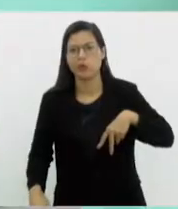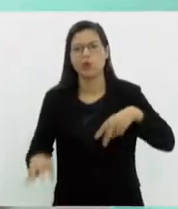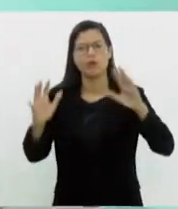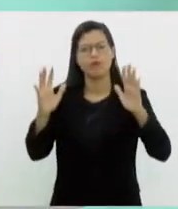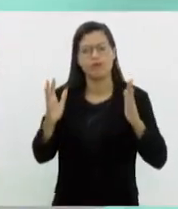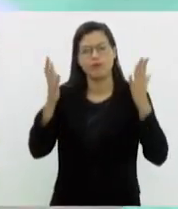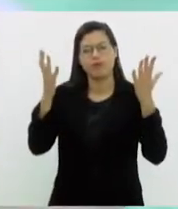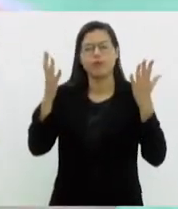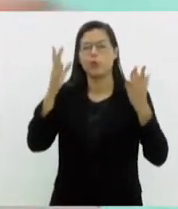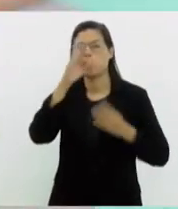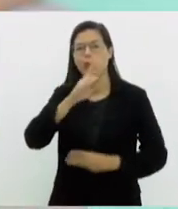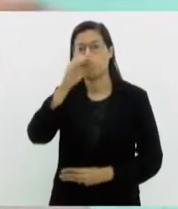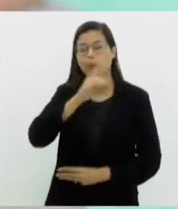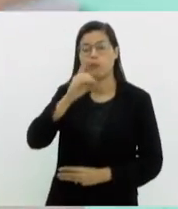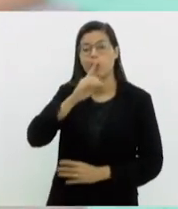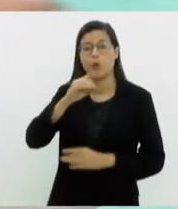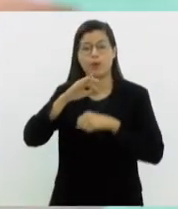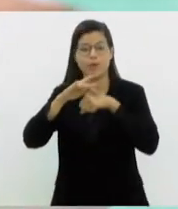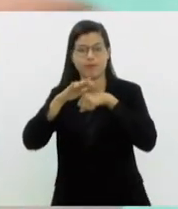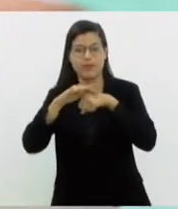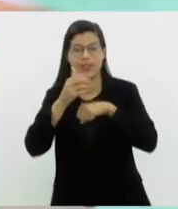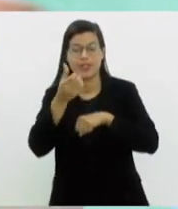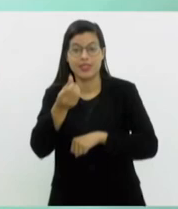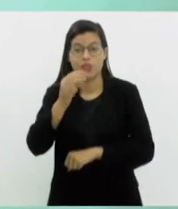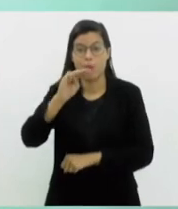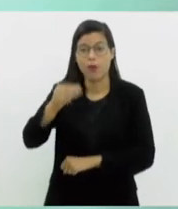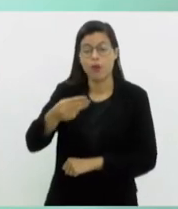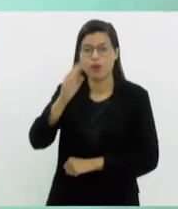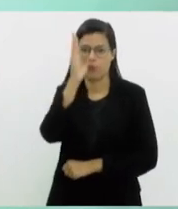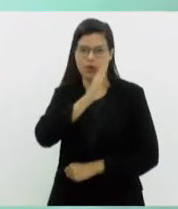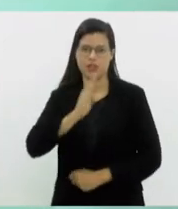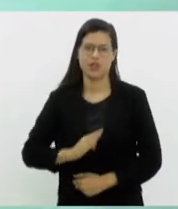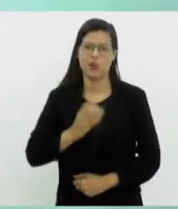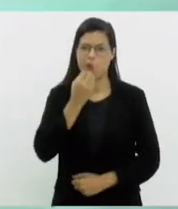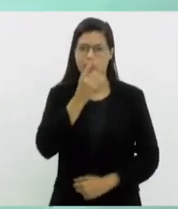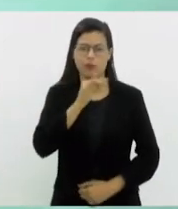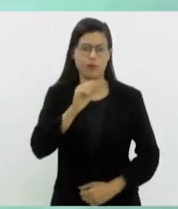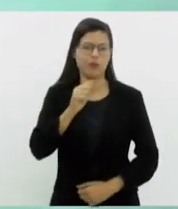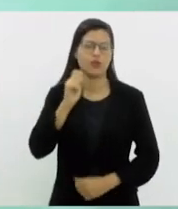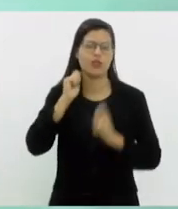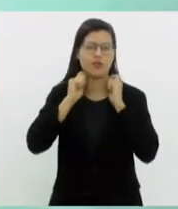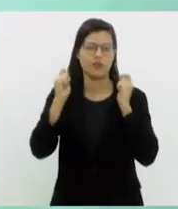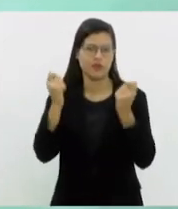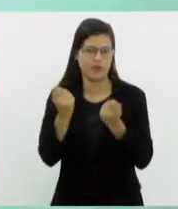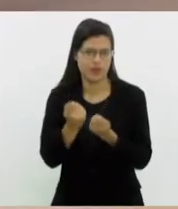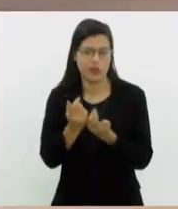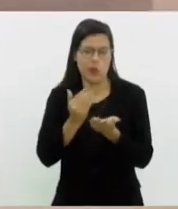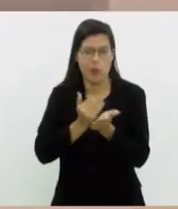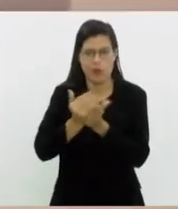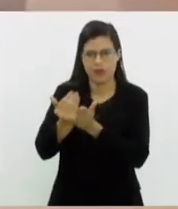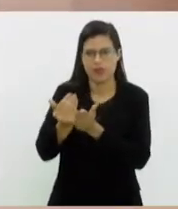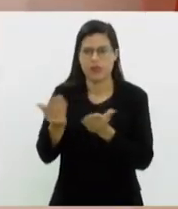domingo. A doença afeta 6 milhões de brasileiros. O Bom Dia Alerj está começando agora.